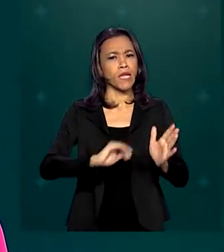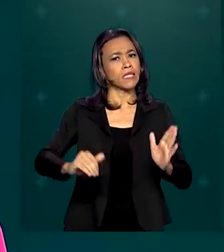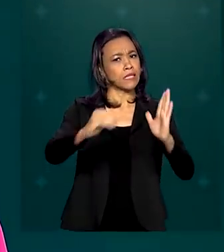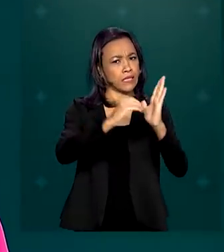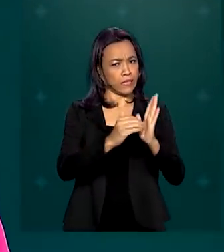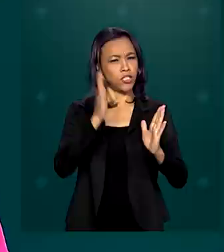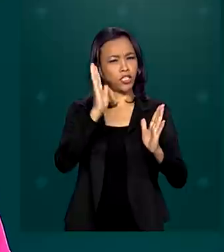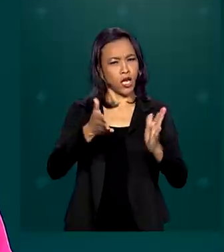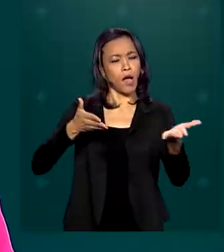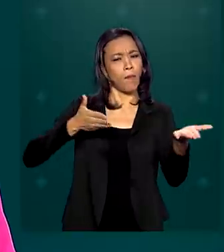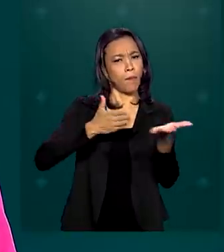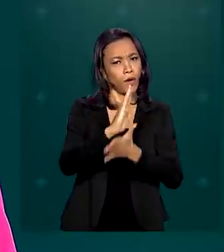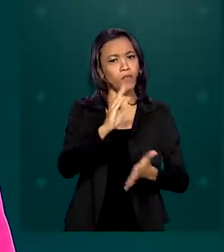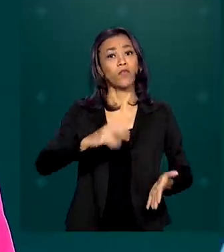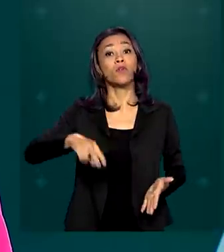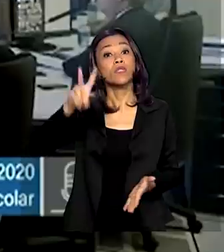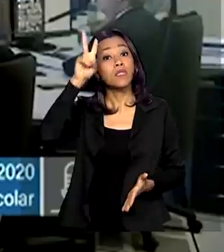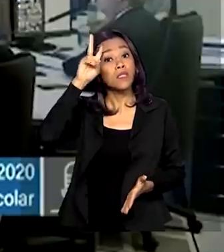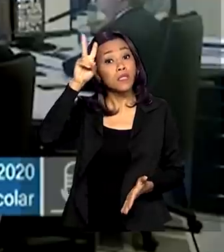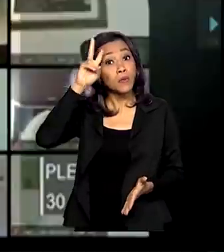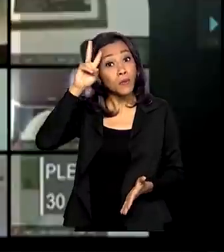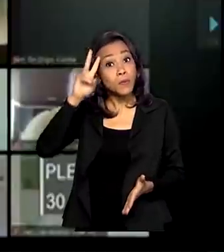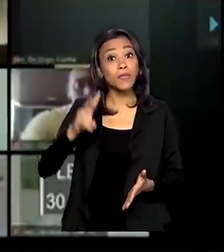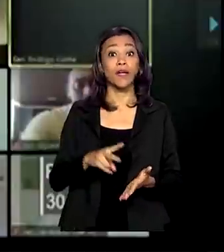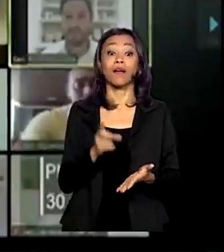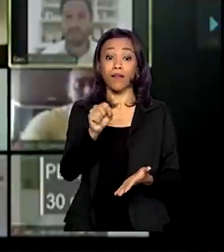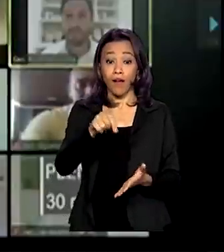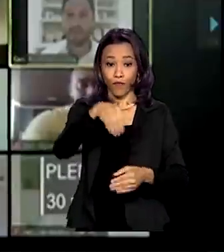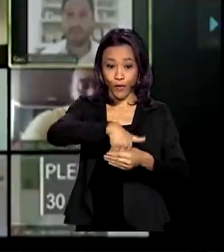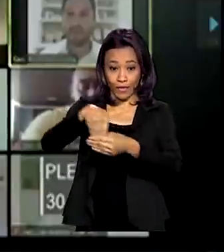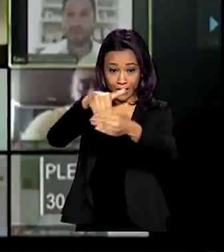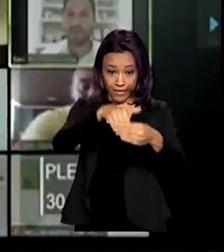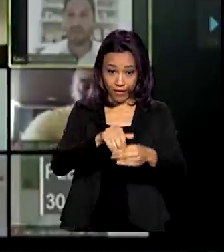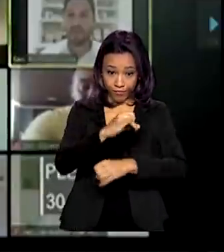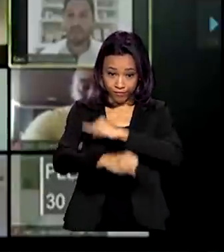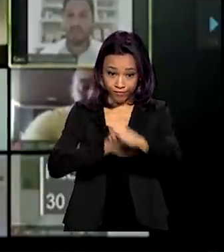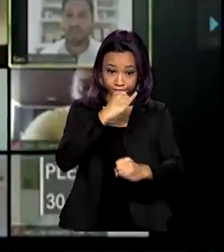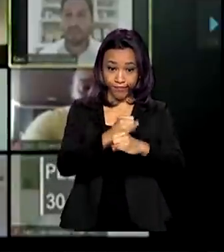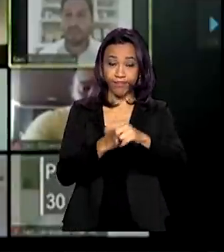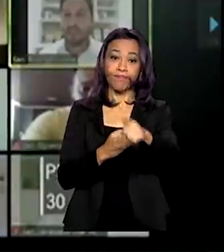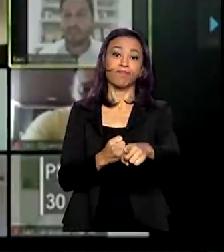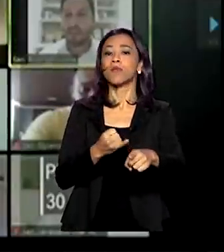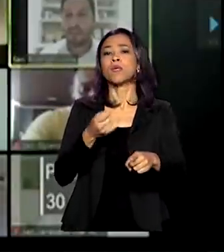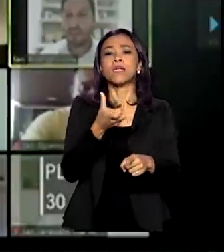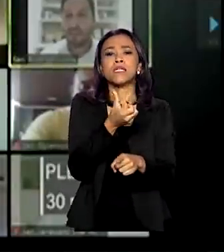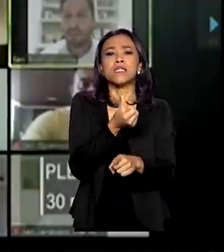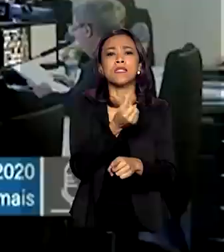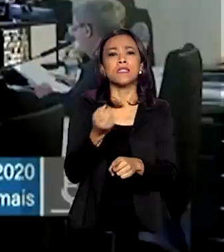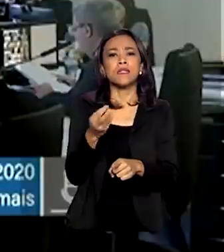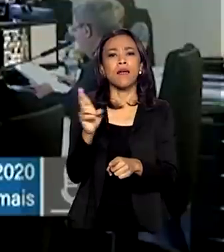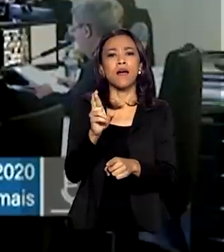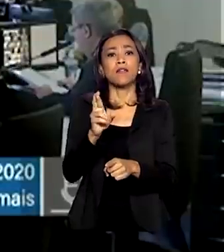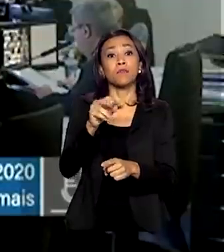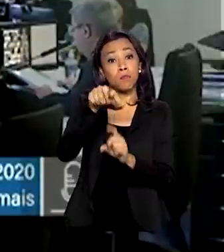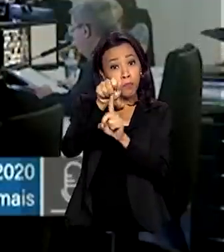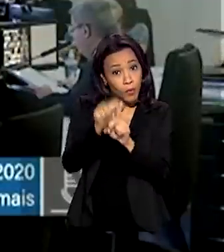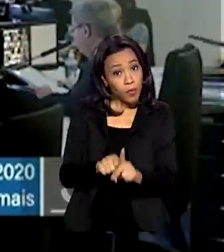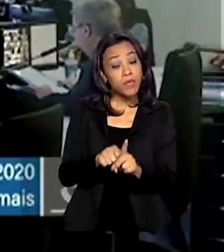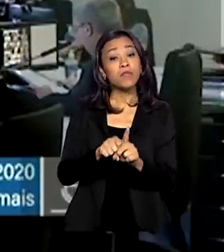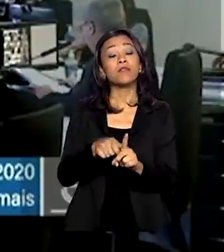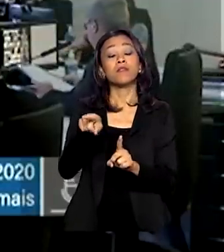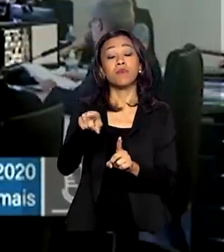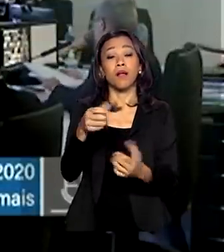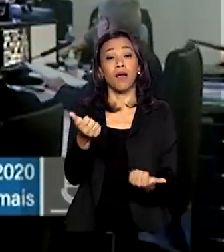aprovou nesta segunda-feira, em votação remota, o auxílio de 600 reais por mês para trabalhadores informais.